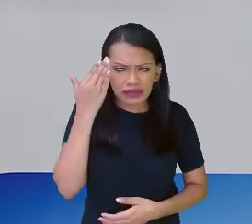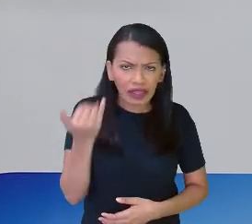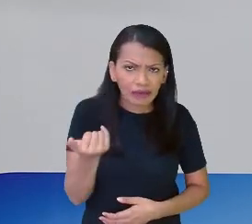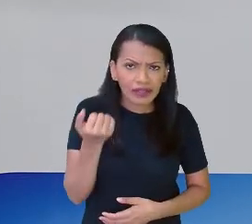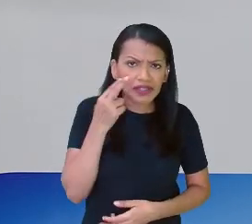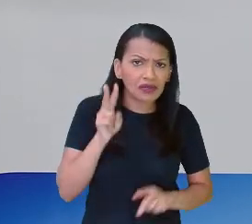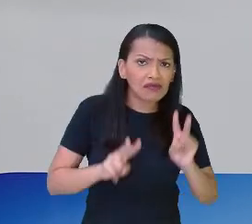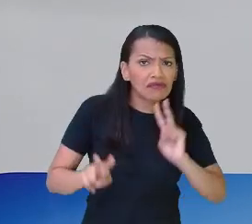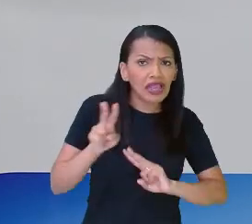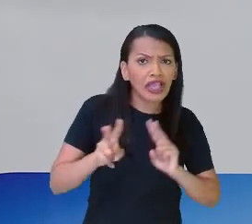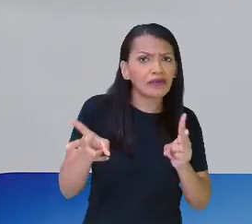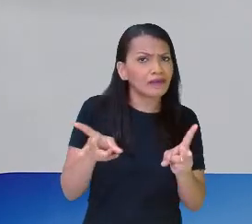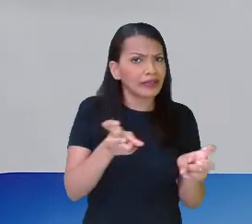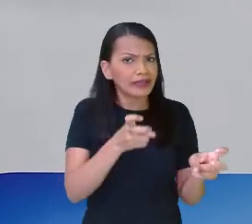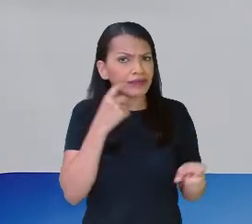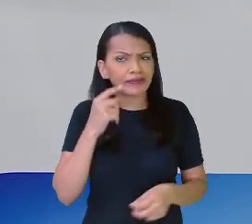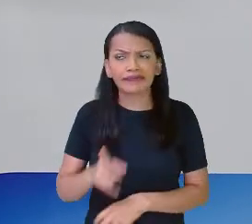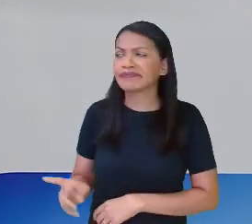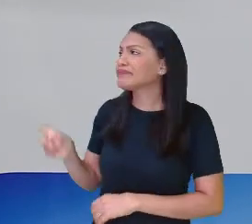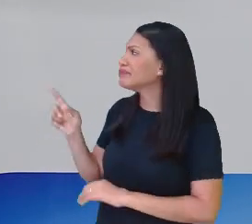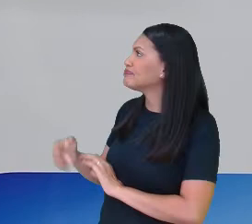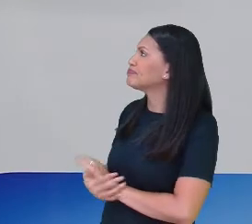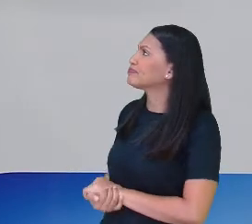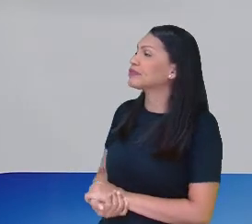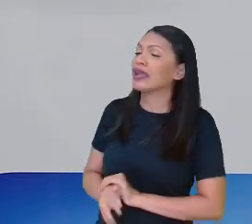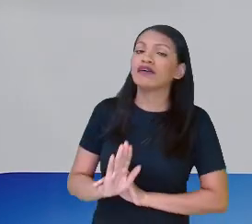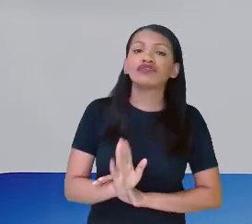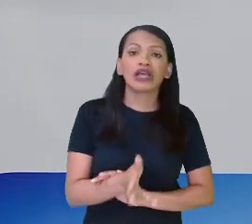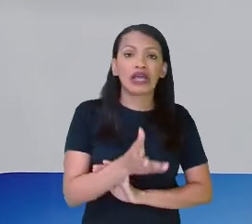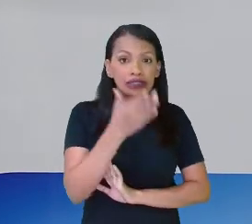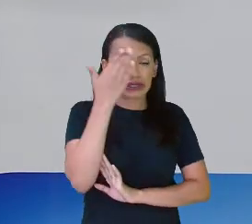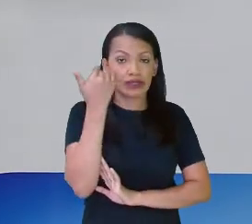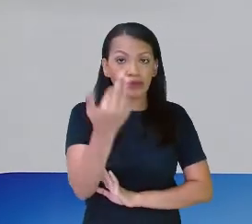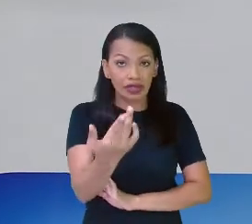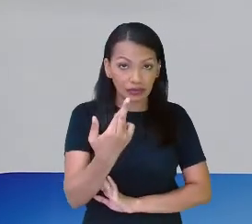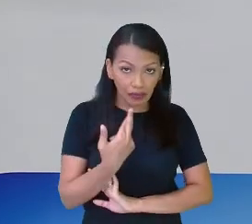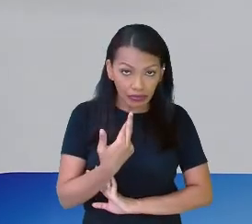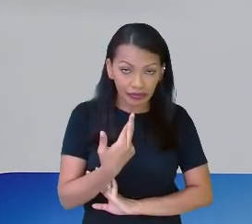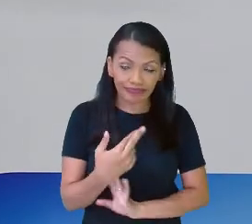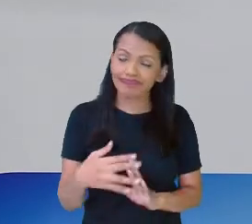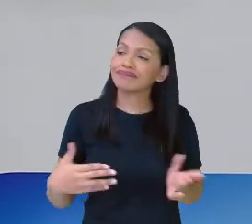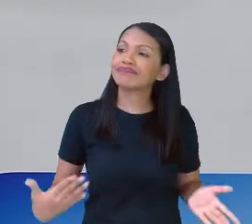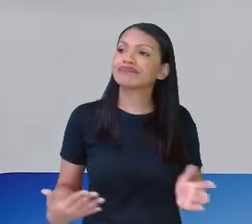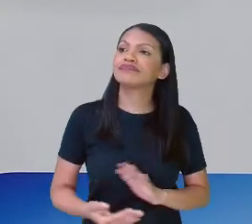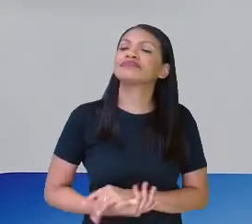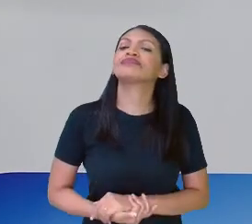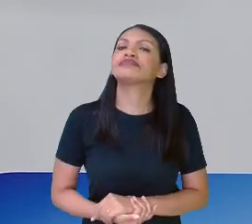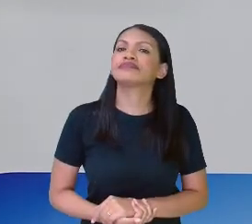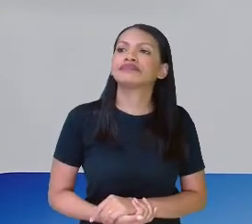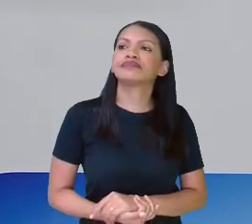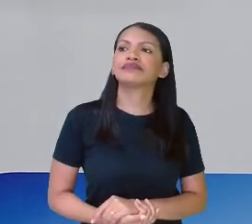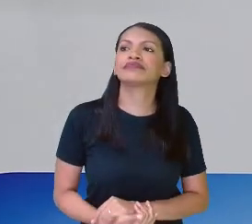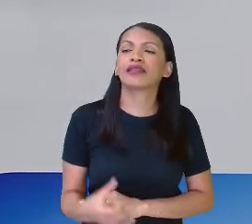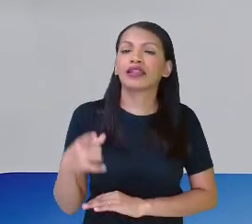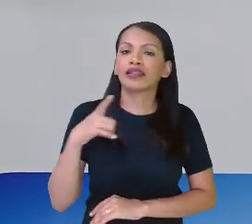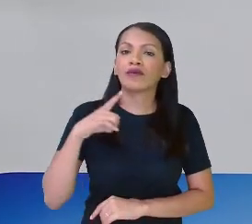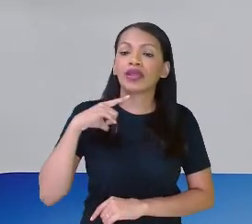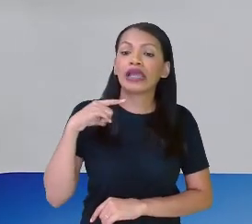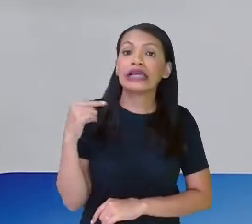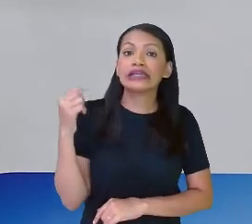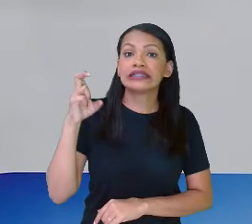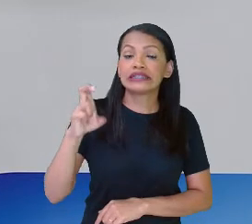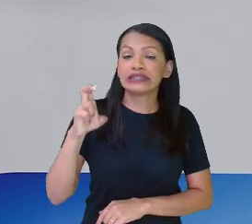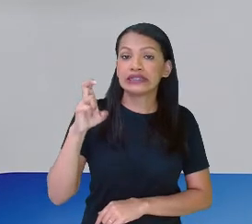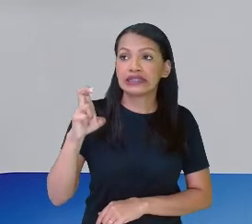visualizando? Então, já sabe a resposta? Se eu tenho aqui, ó, 5 setinhas mostrando,